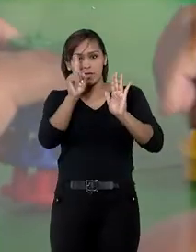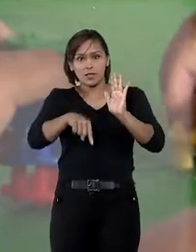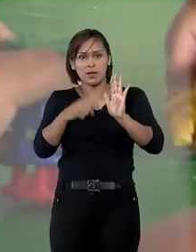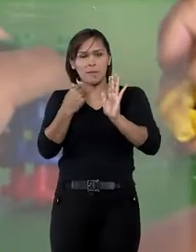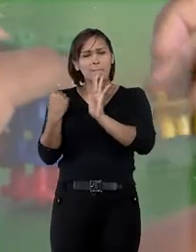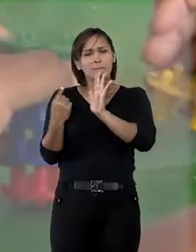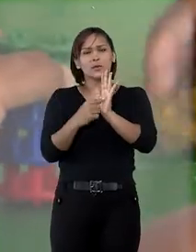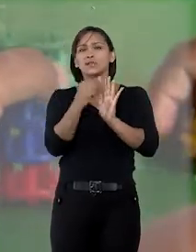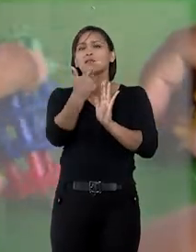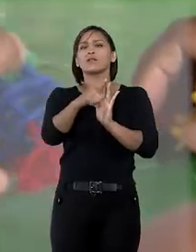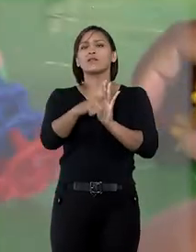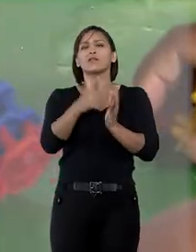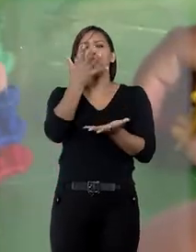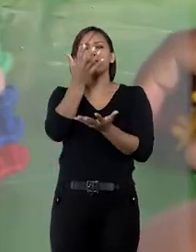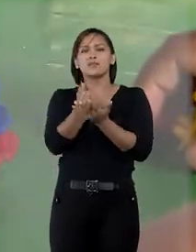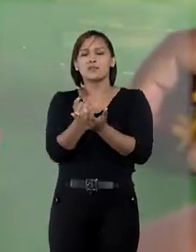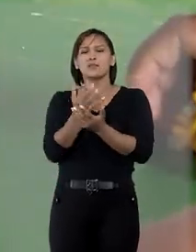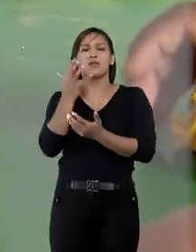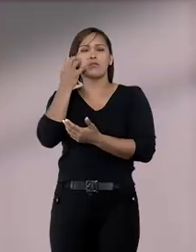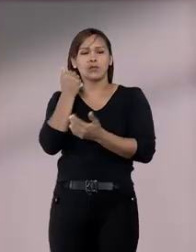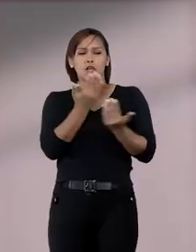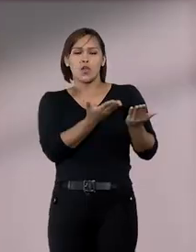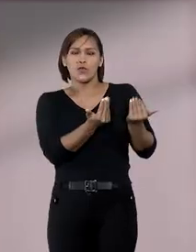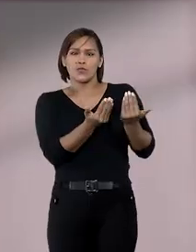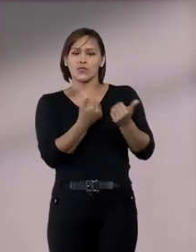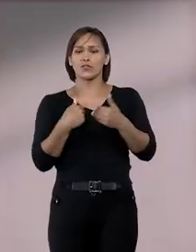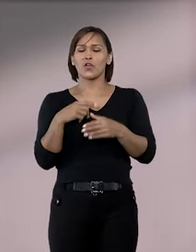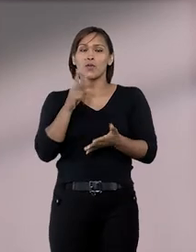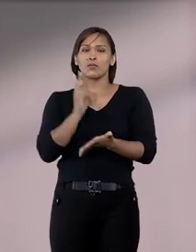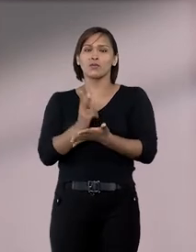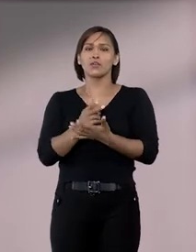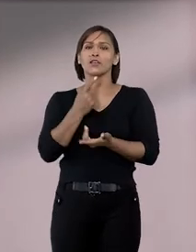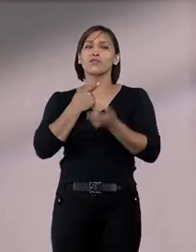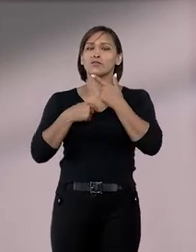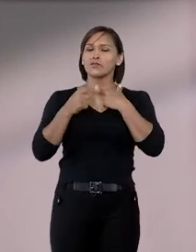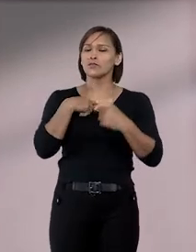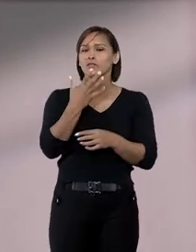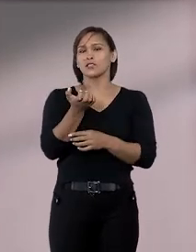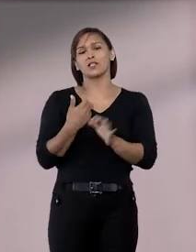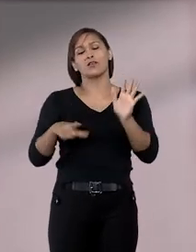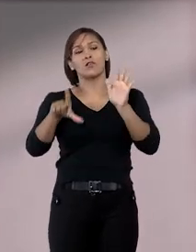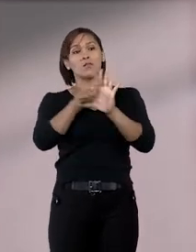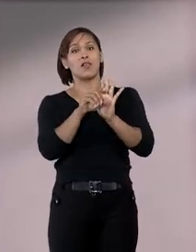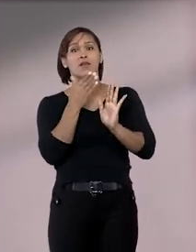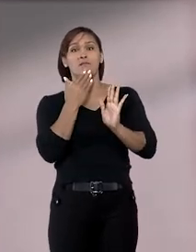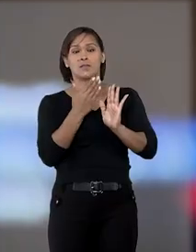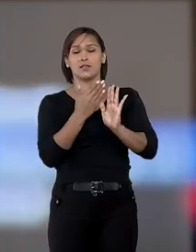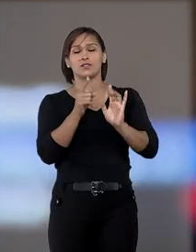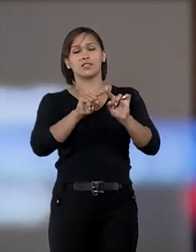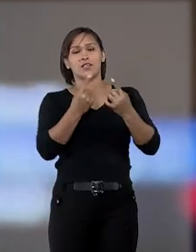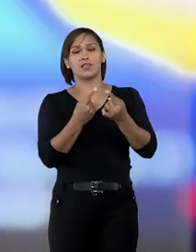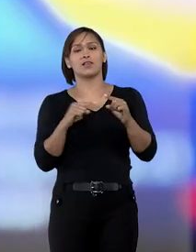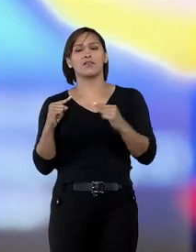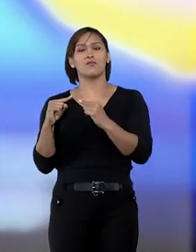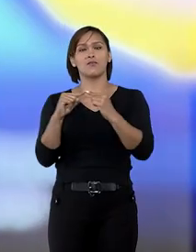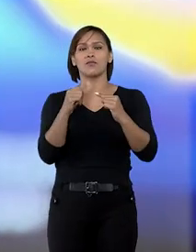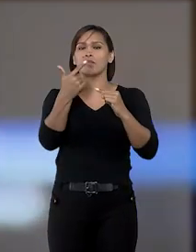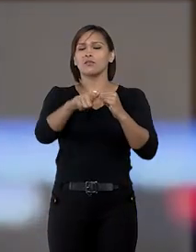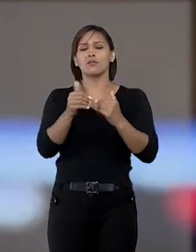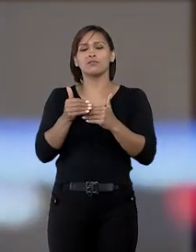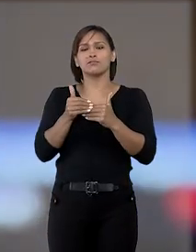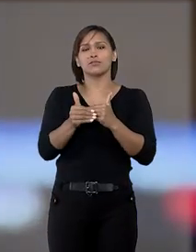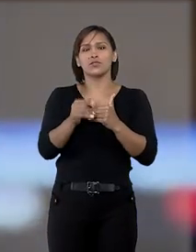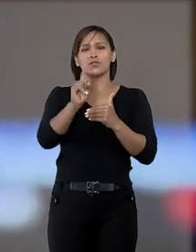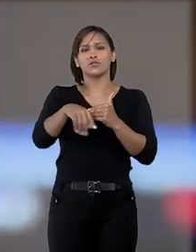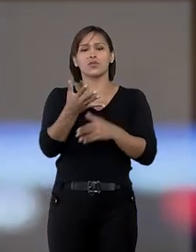indica que não houve o consentimento do adotando com relação à adoção, como exige a legislação, e que a concordância não